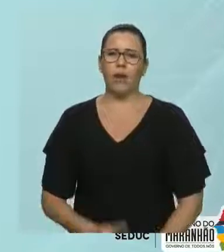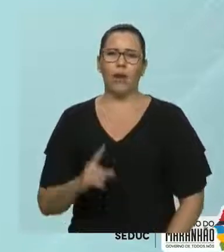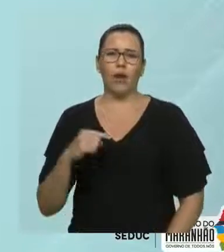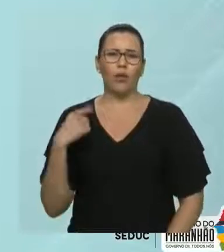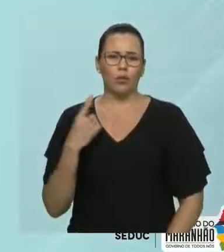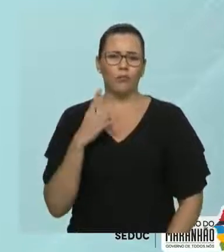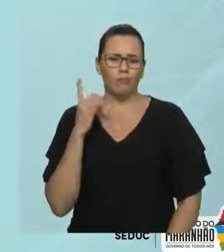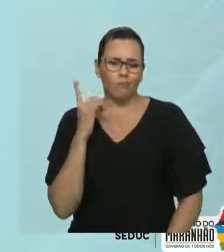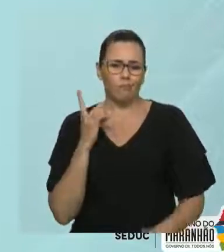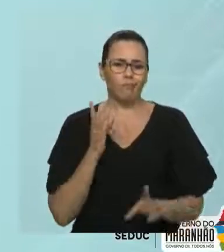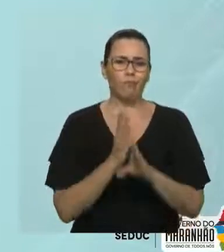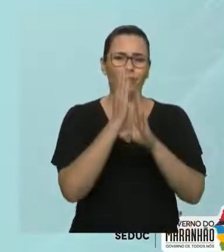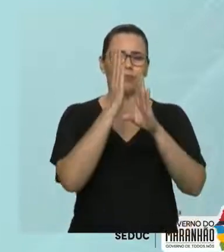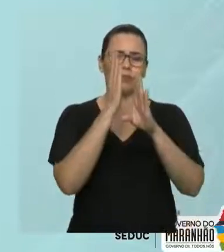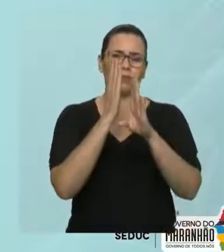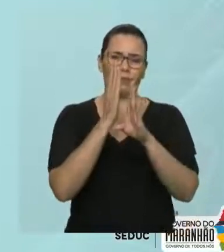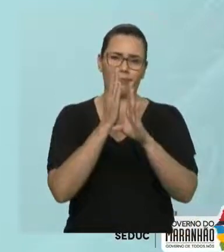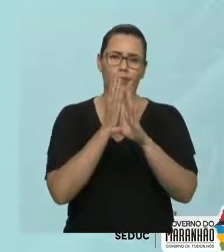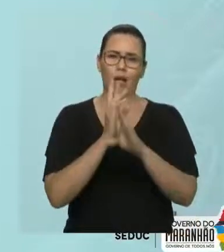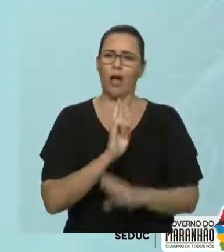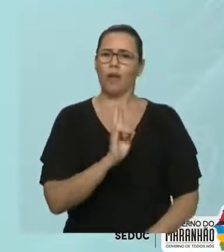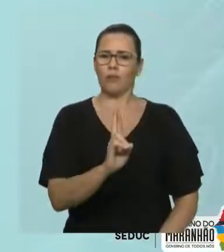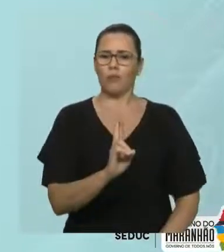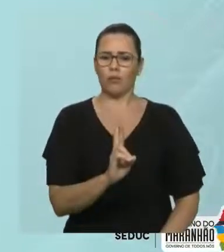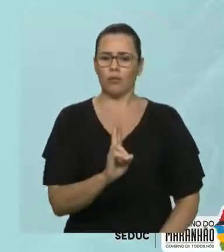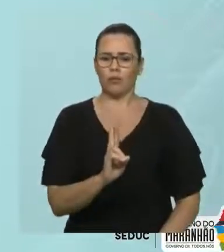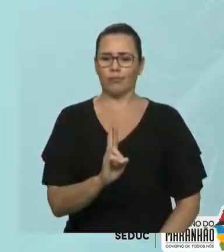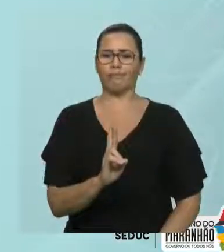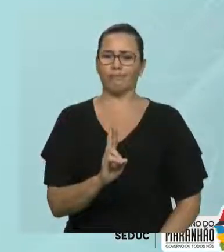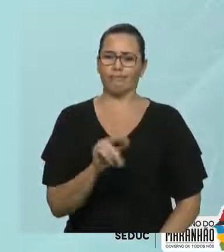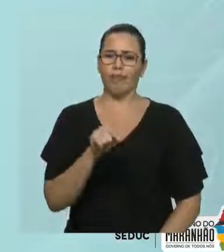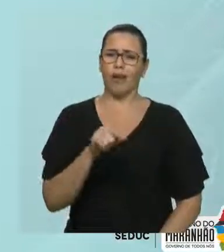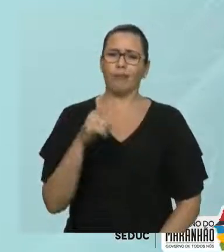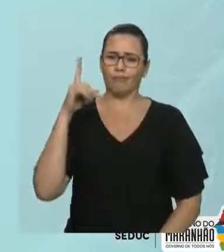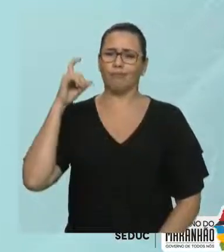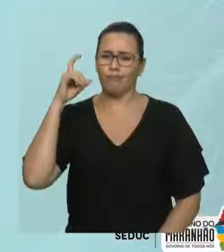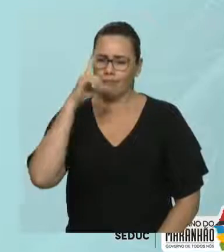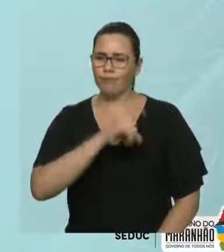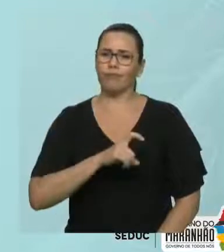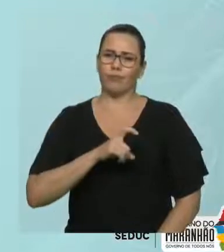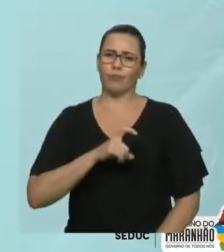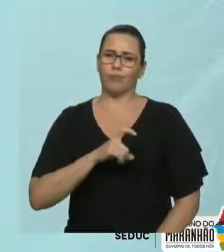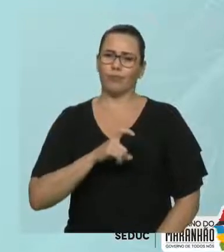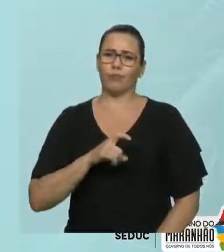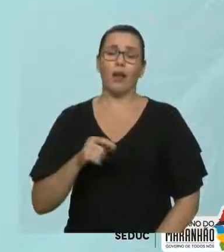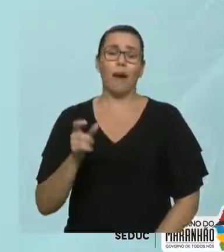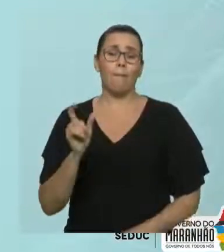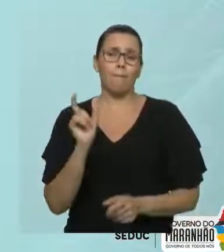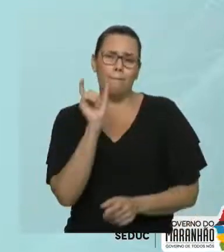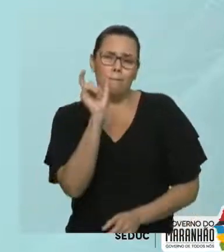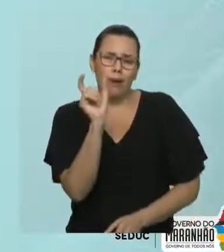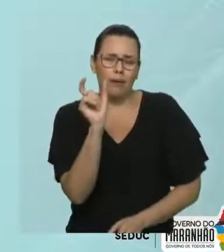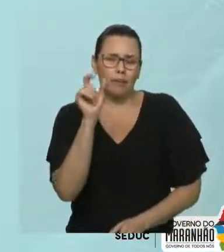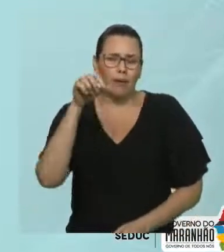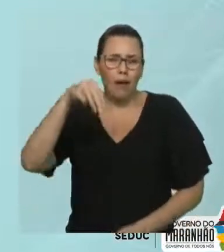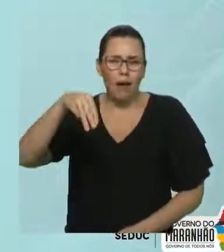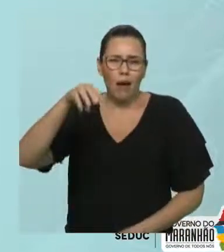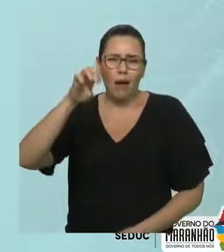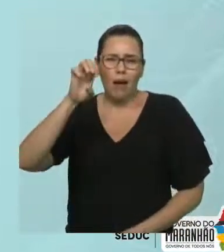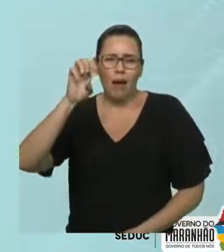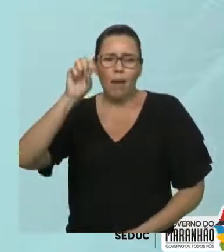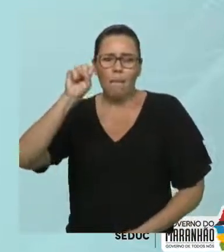encontrar uma solução, mesmo que seja difícil. Vamos lembrar? Mesmo que, ainda que,